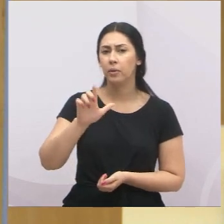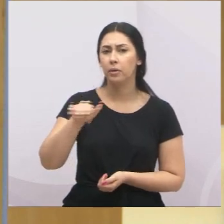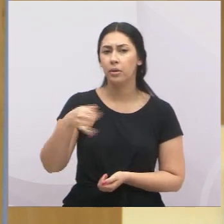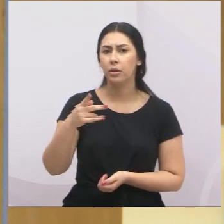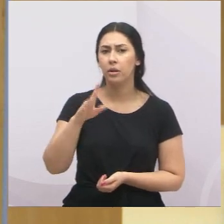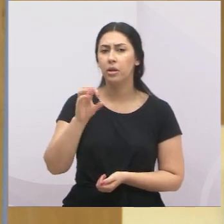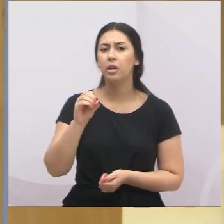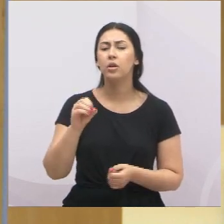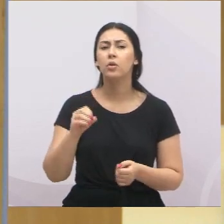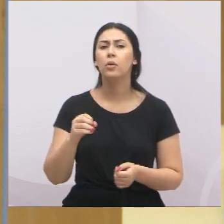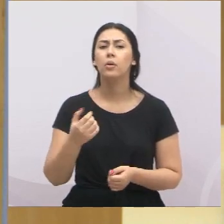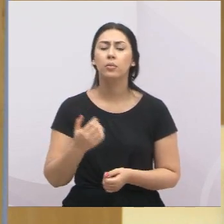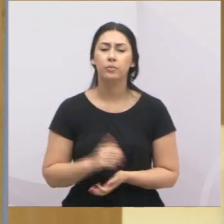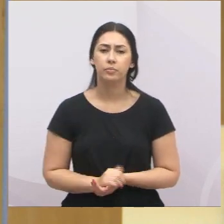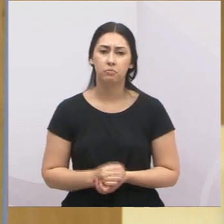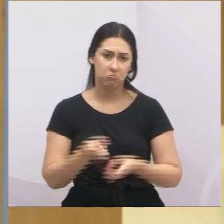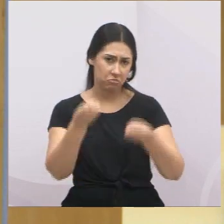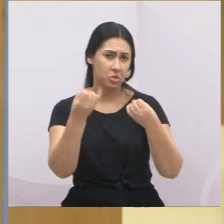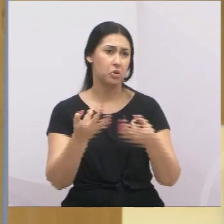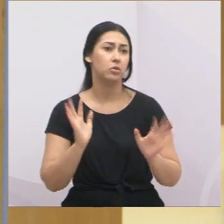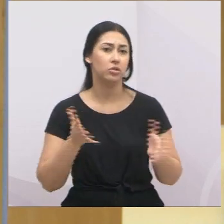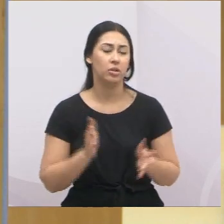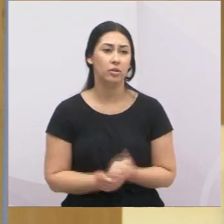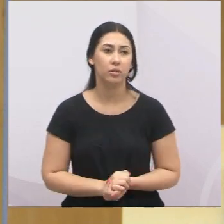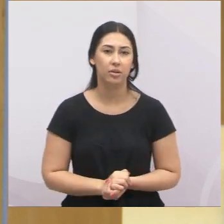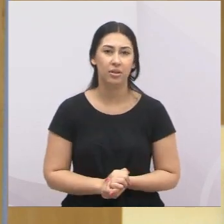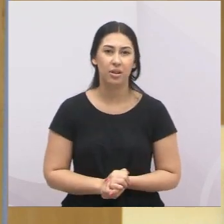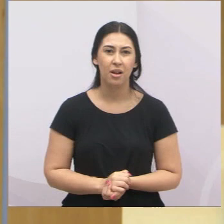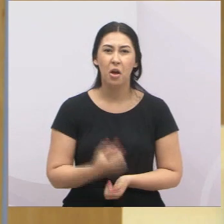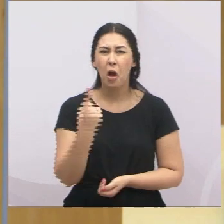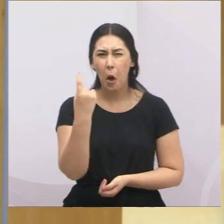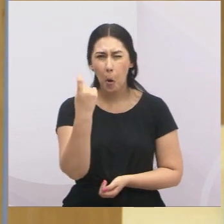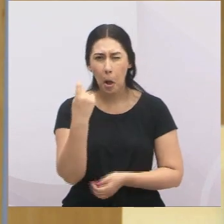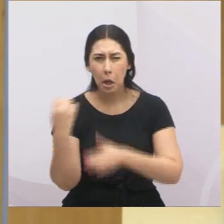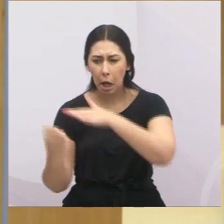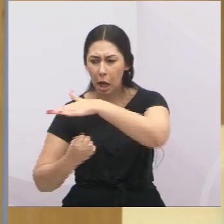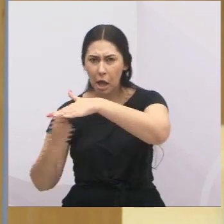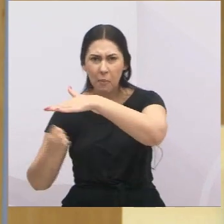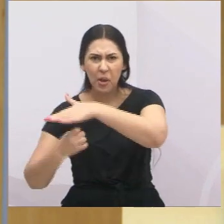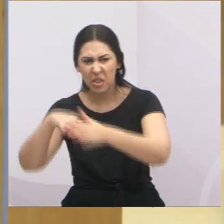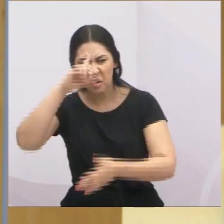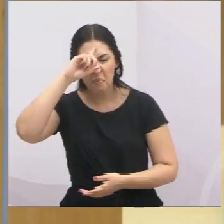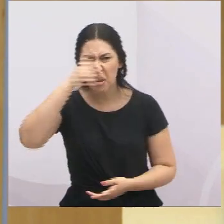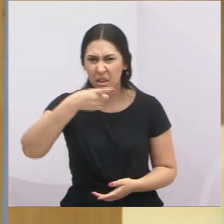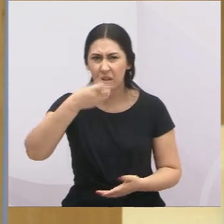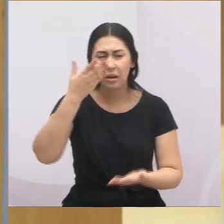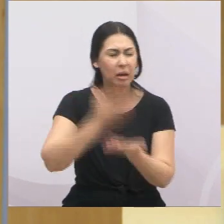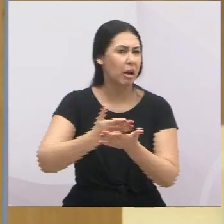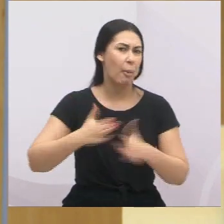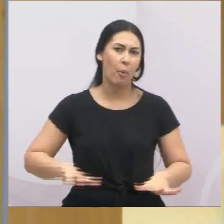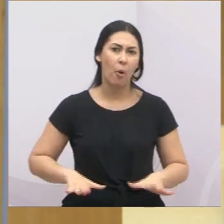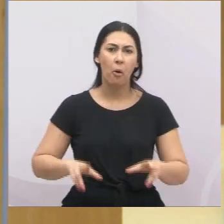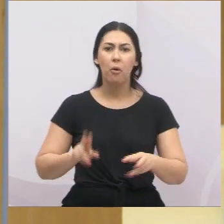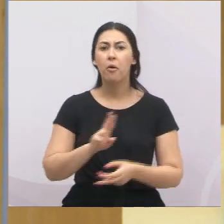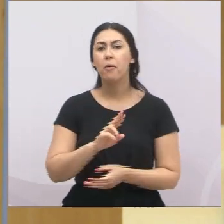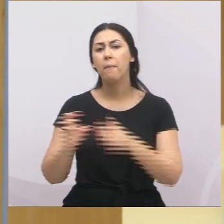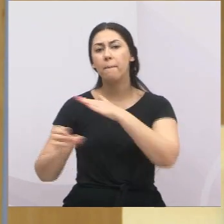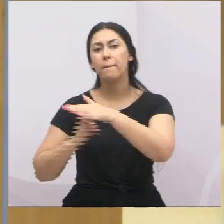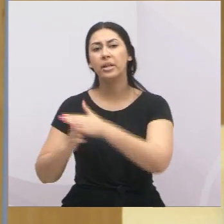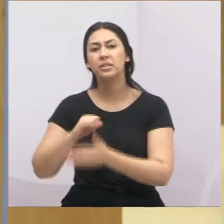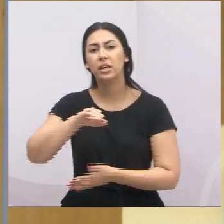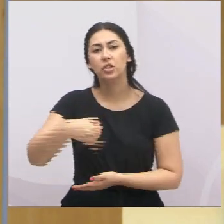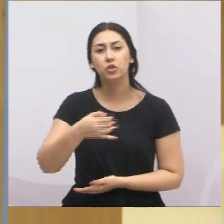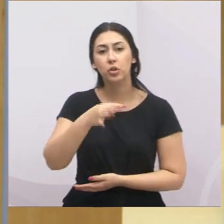também não tenho meias palavras aqui, chega do monopólio dessa empresa JTU na nossa cidade,